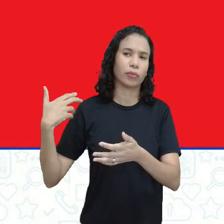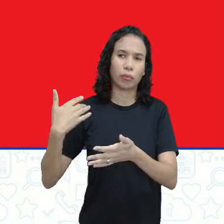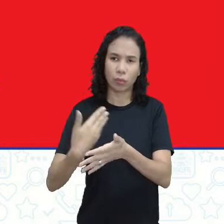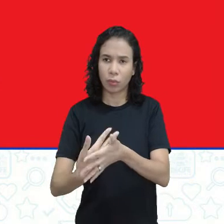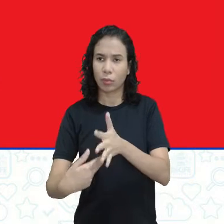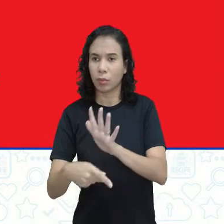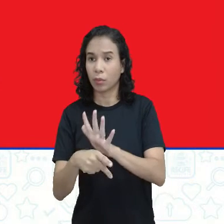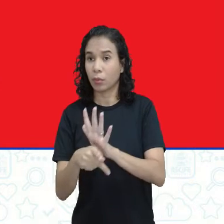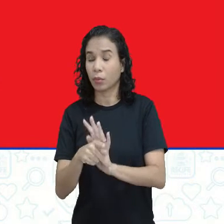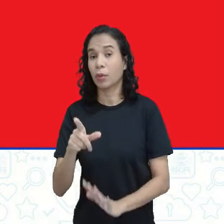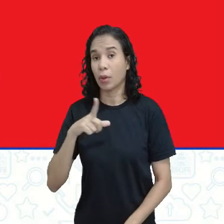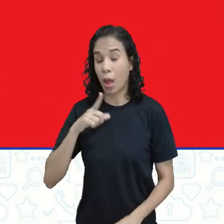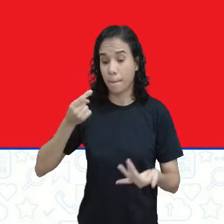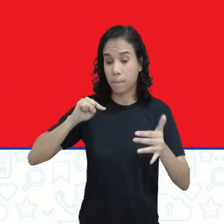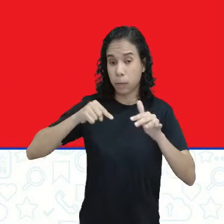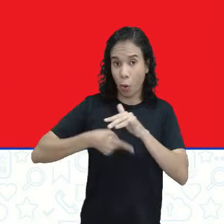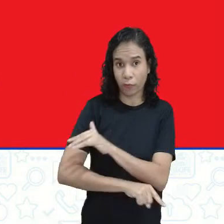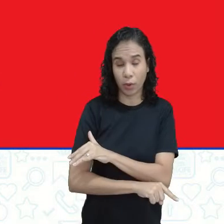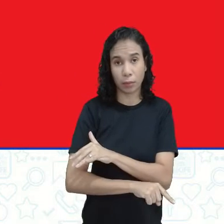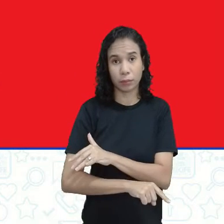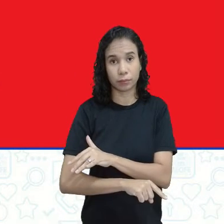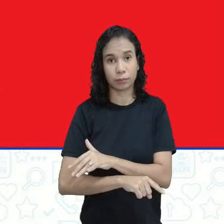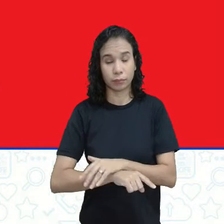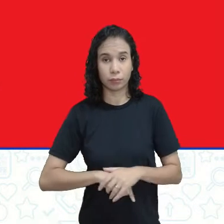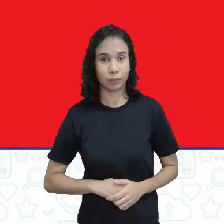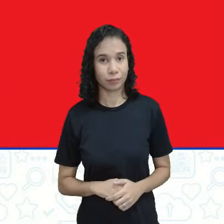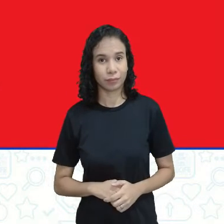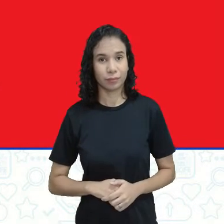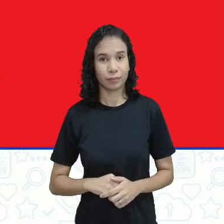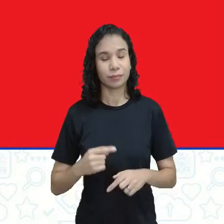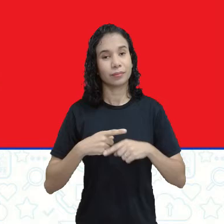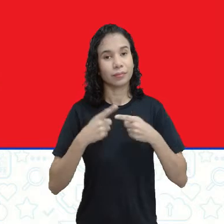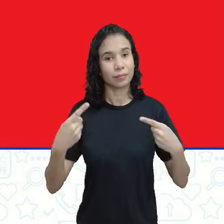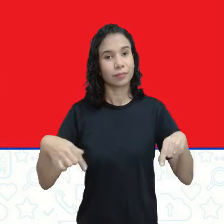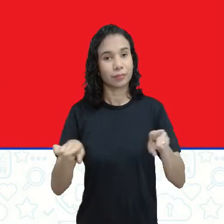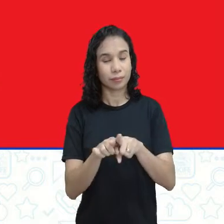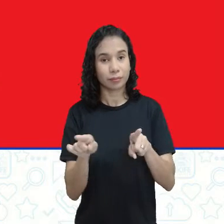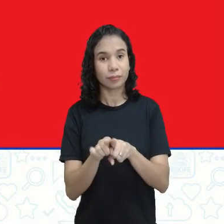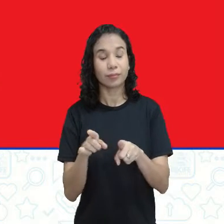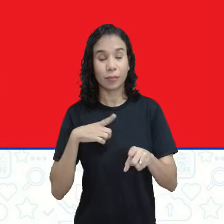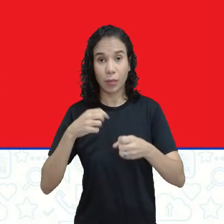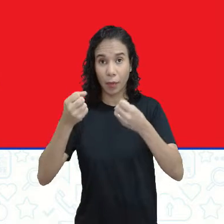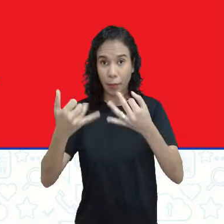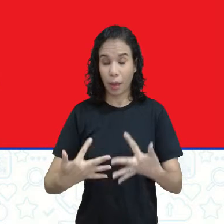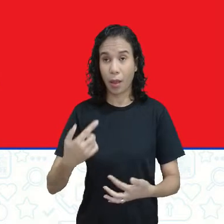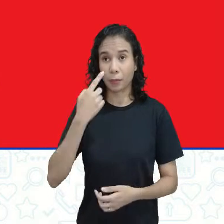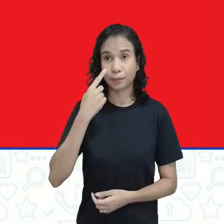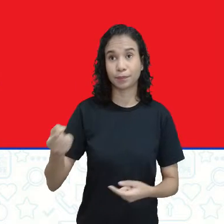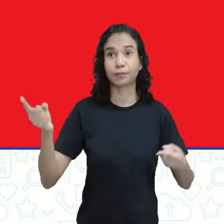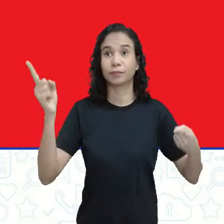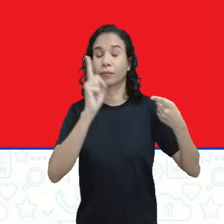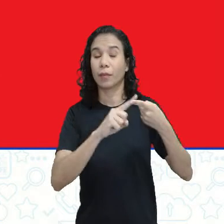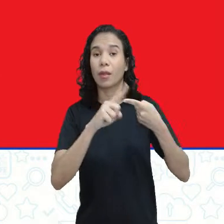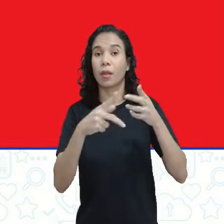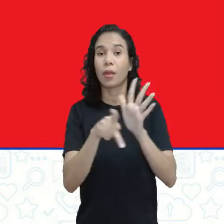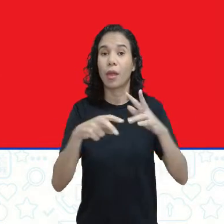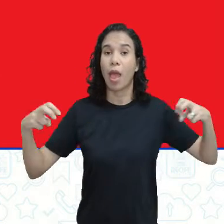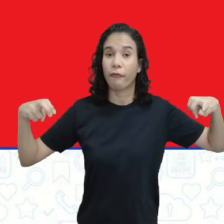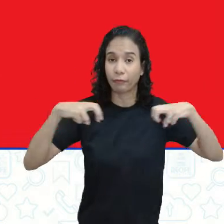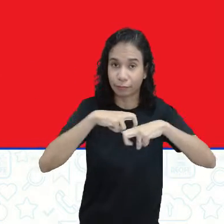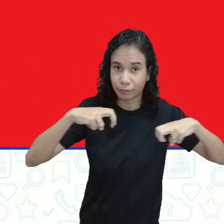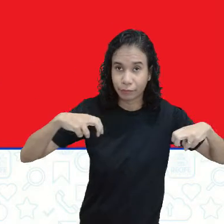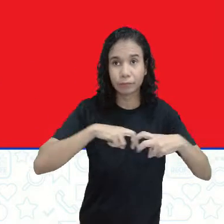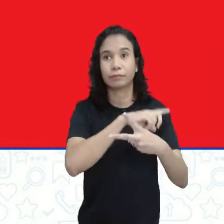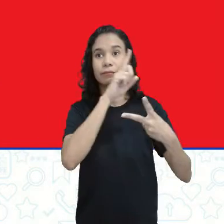estudos, mais aprofundados também. Mas, vou falar dela já já. Então, nós temos, ó, os esportes de